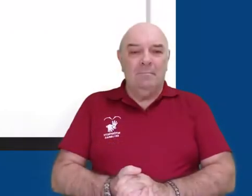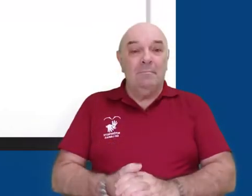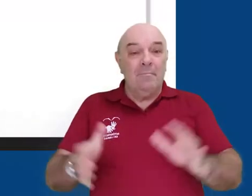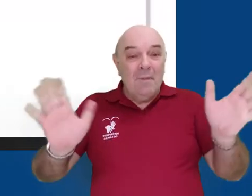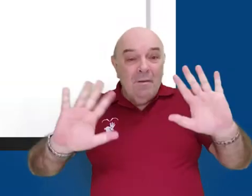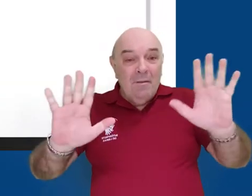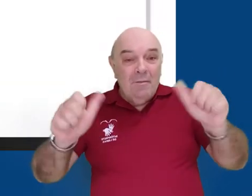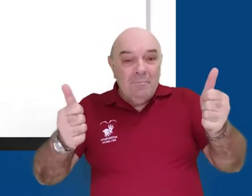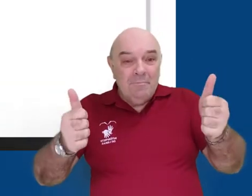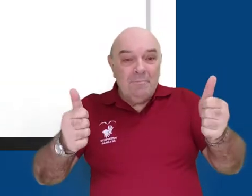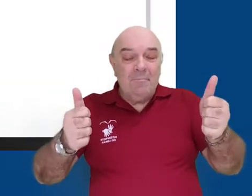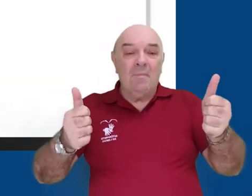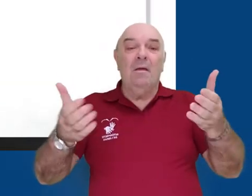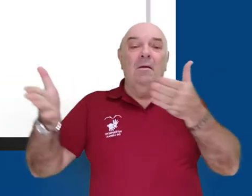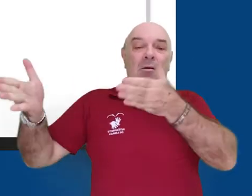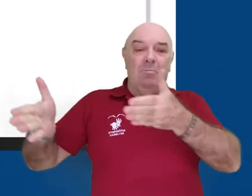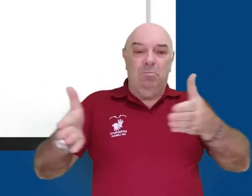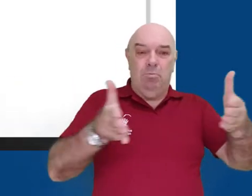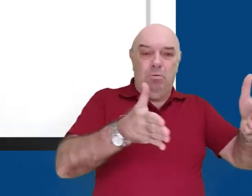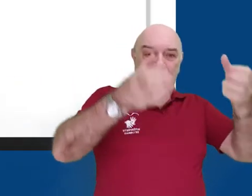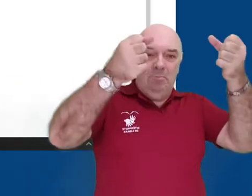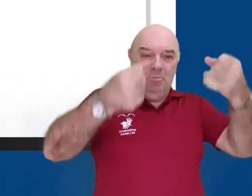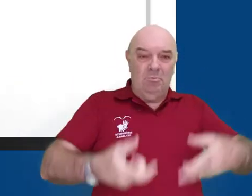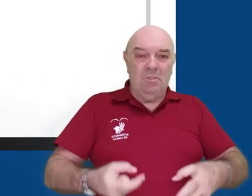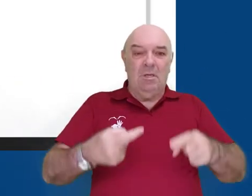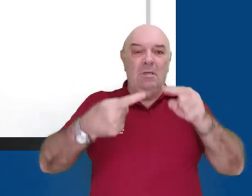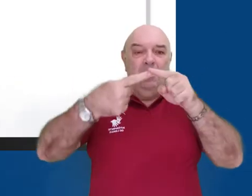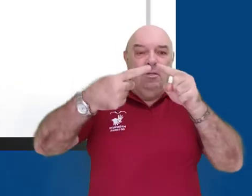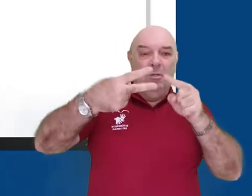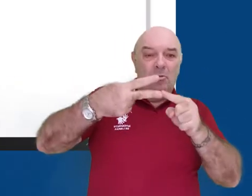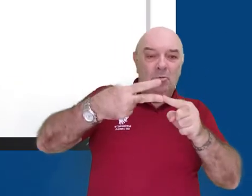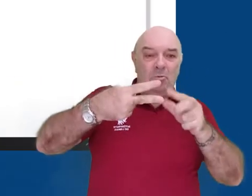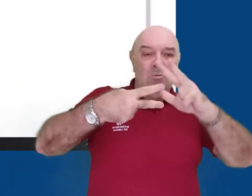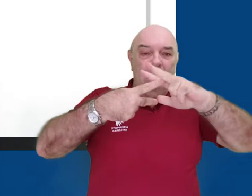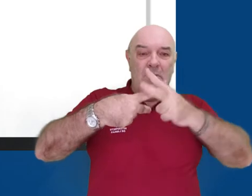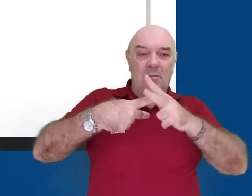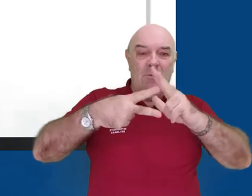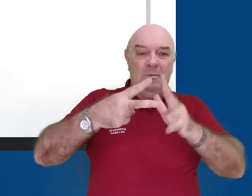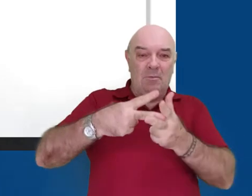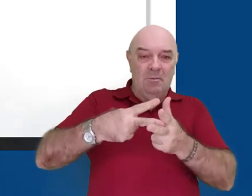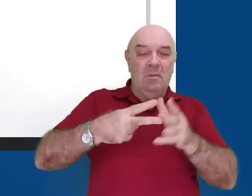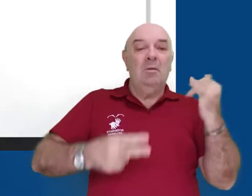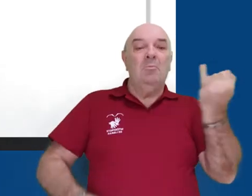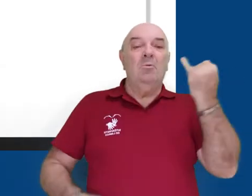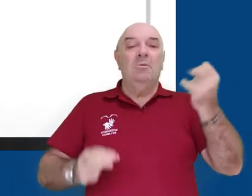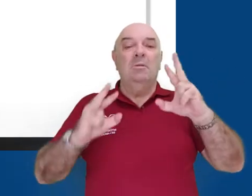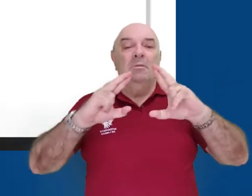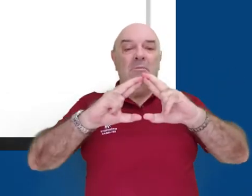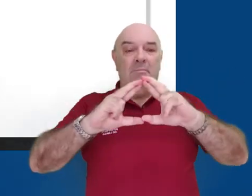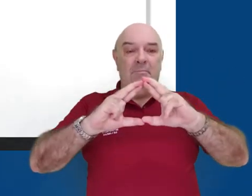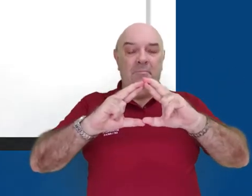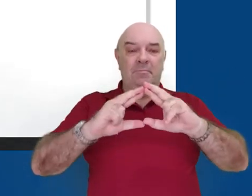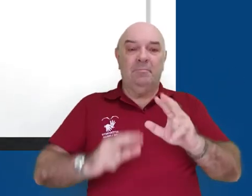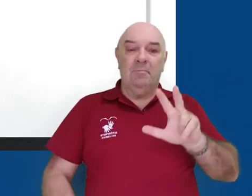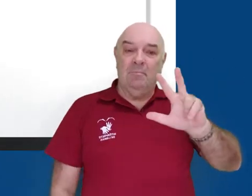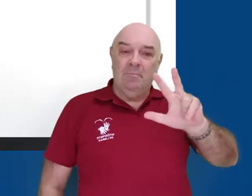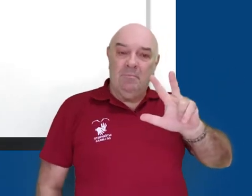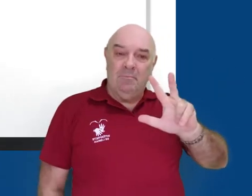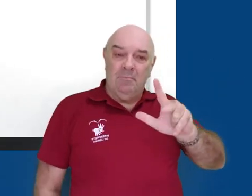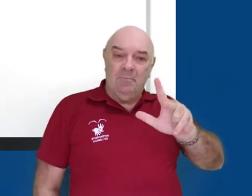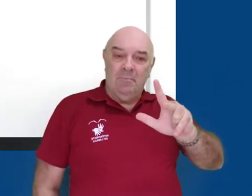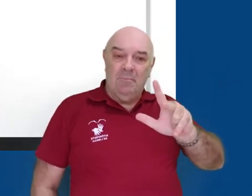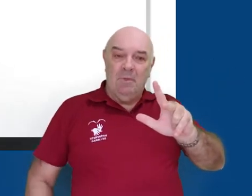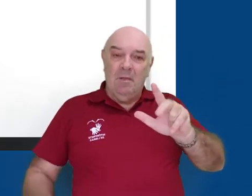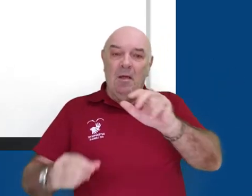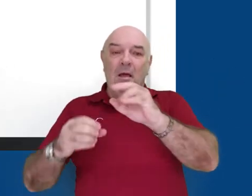Olá! Neste vídeo vou falar sobre duas configurações muito importantes do Google Drive. Clique com o botão direito do